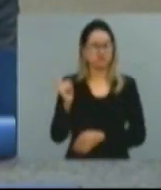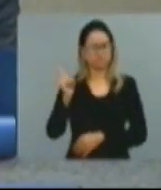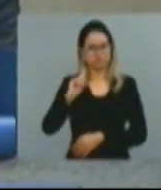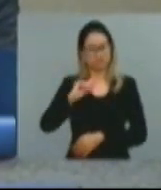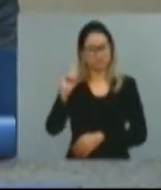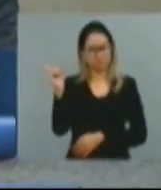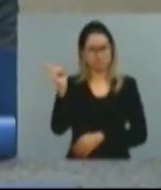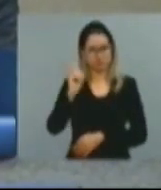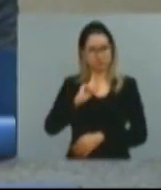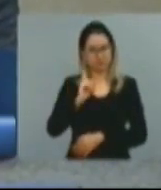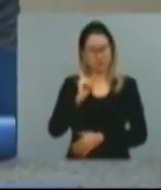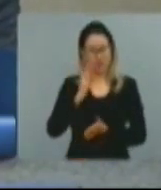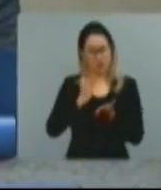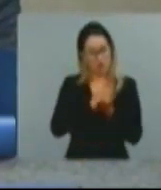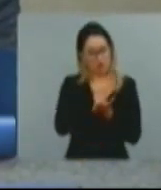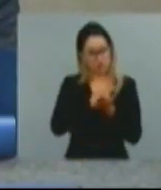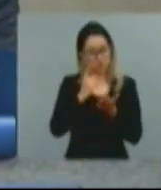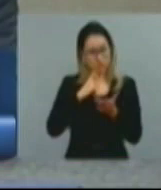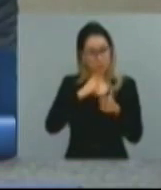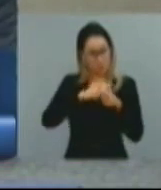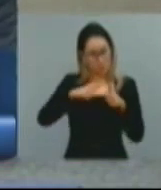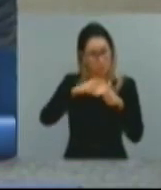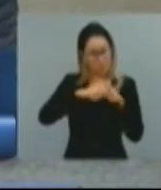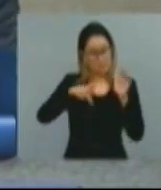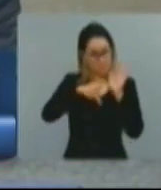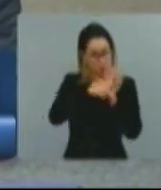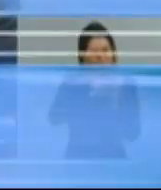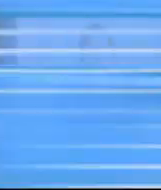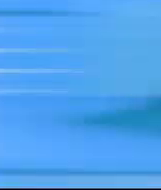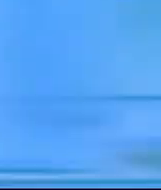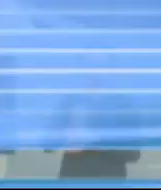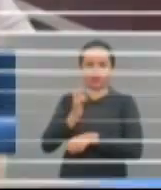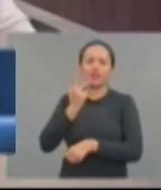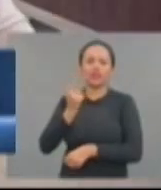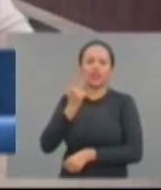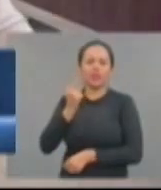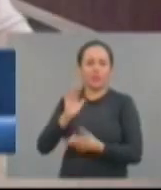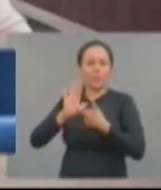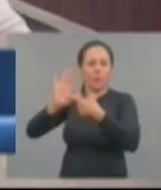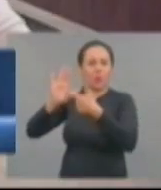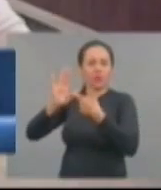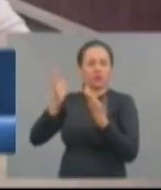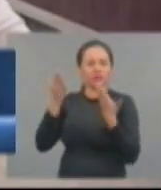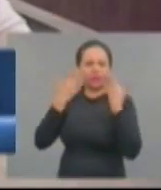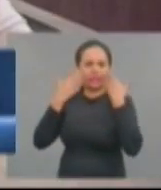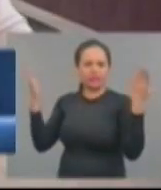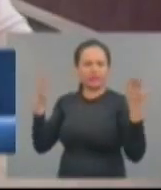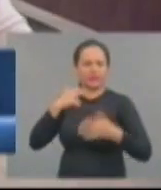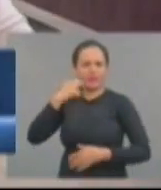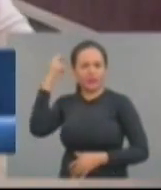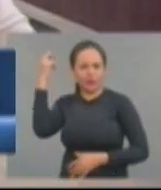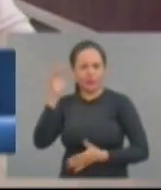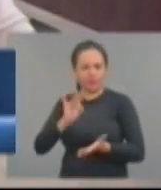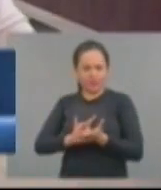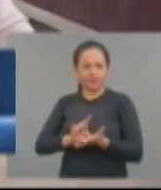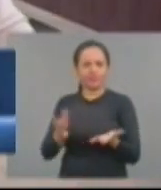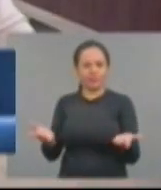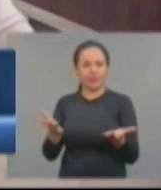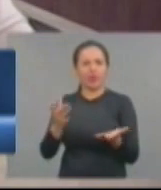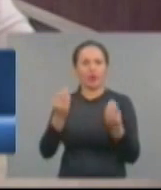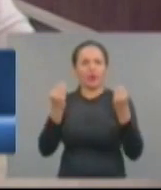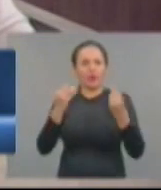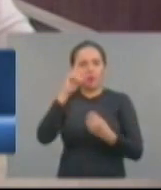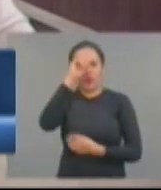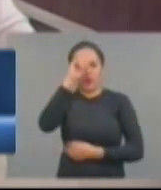São questões pontuais porque desabastecimento não existe. Ninguém gosta de ficar internado em